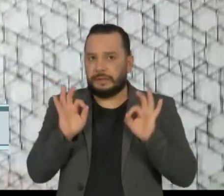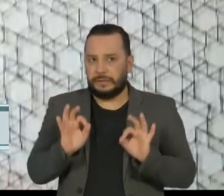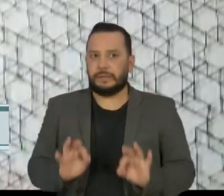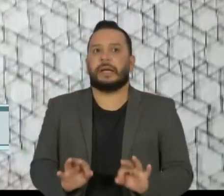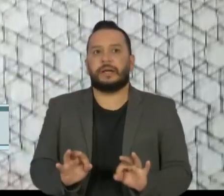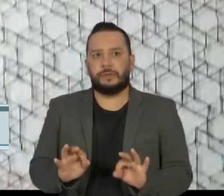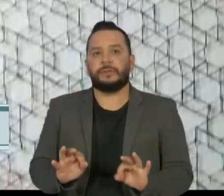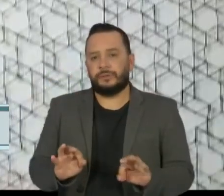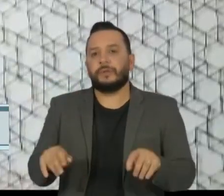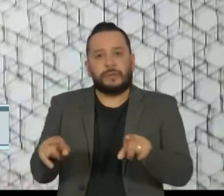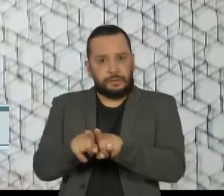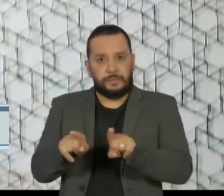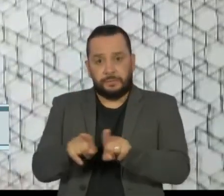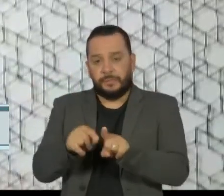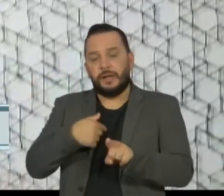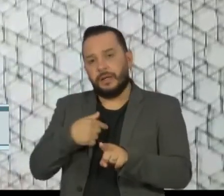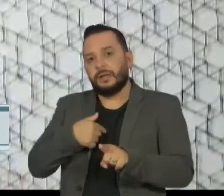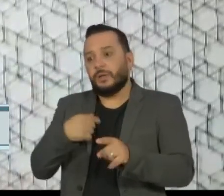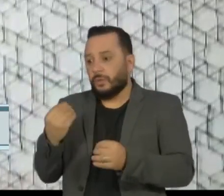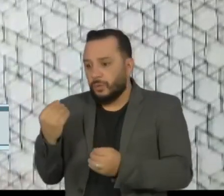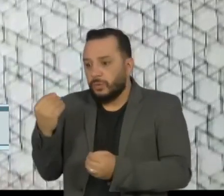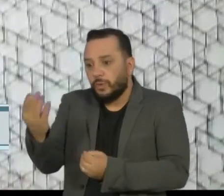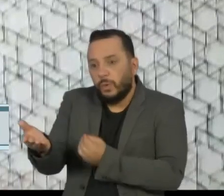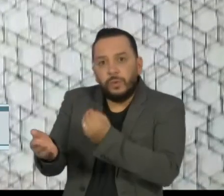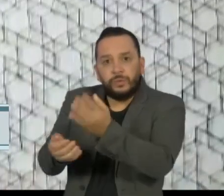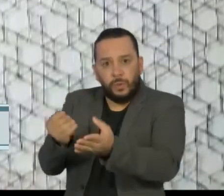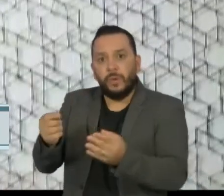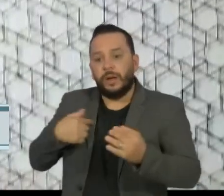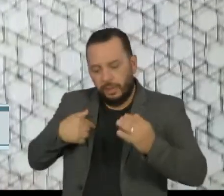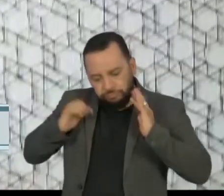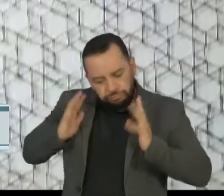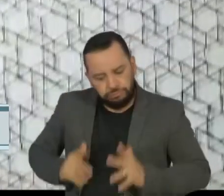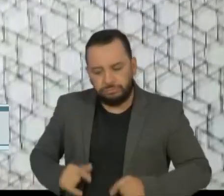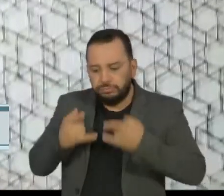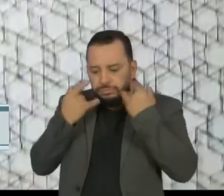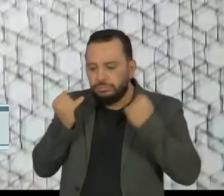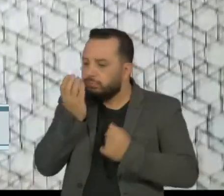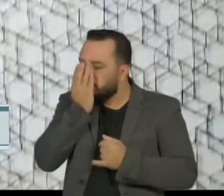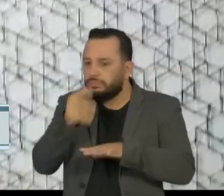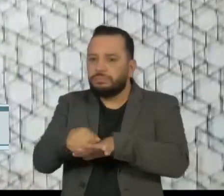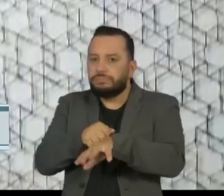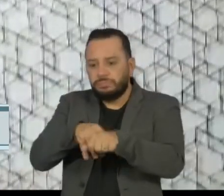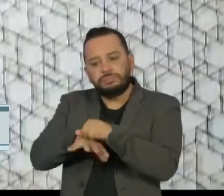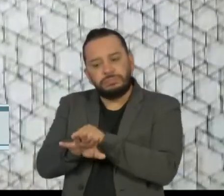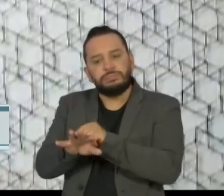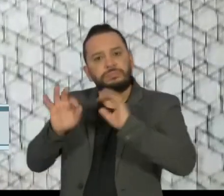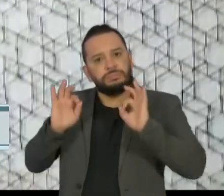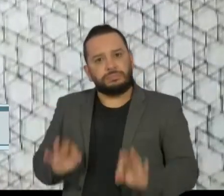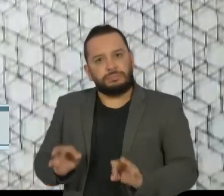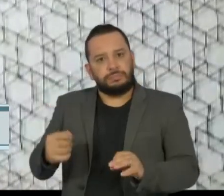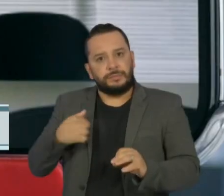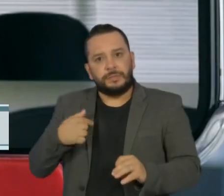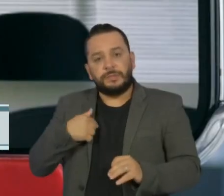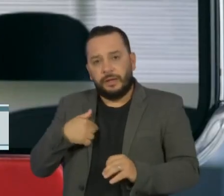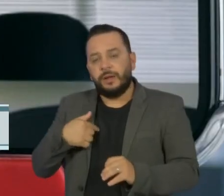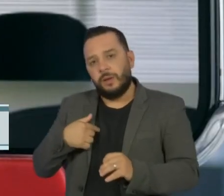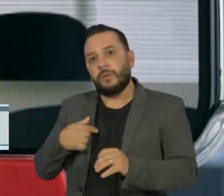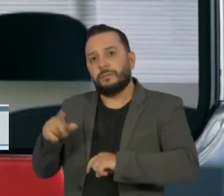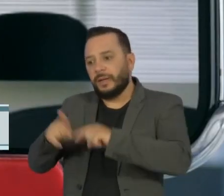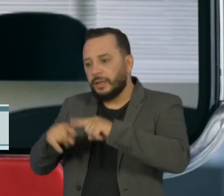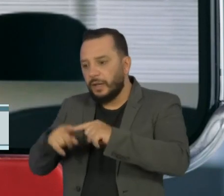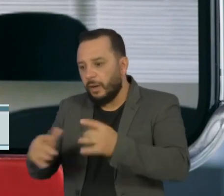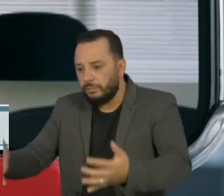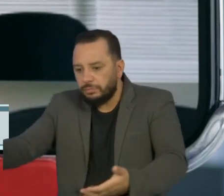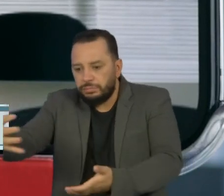geralmente são, devidamente protegida, luva, máscara, recolho essas doações. Este